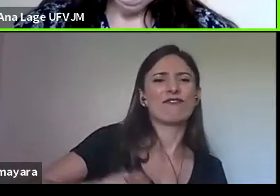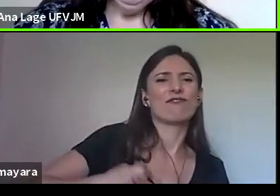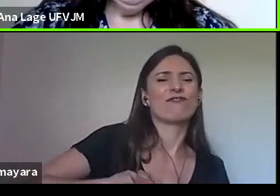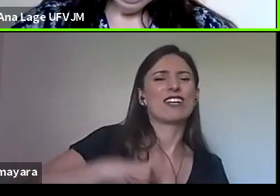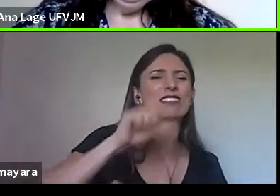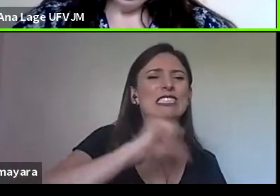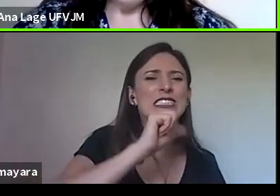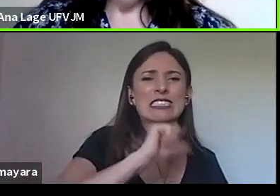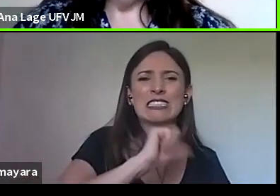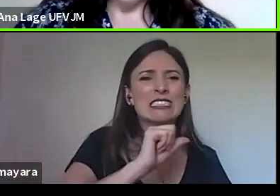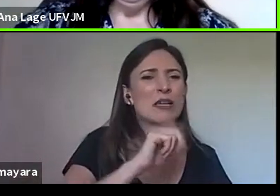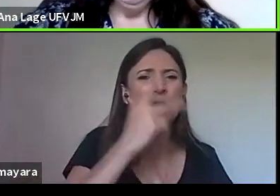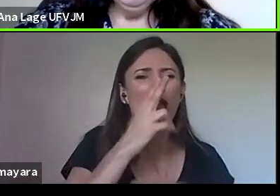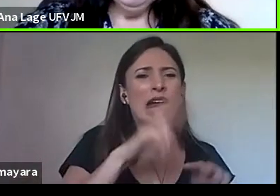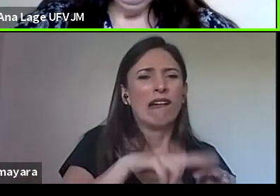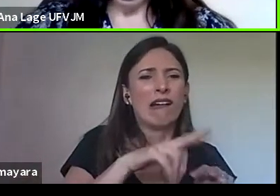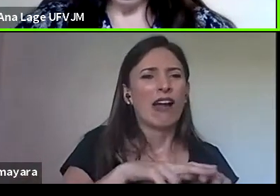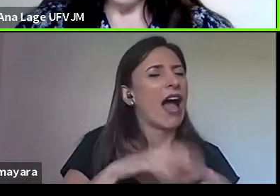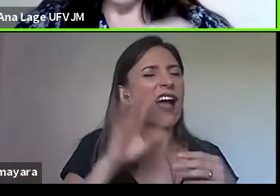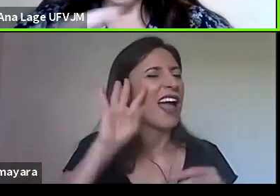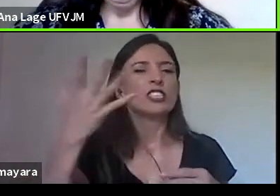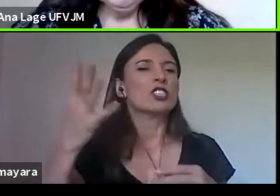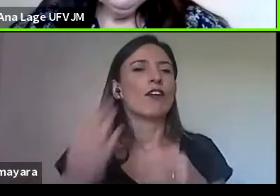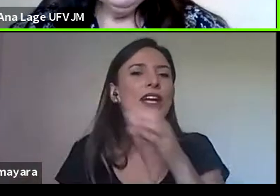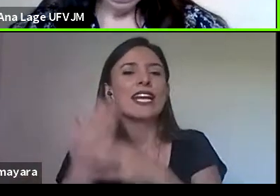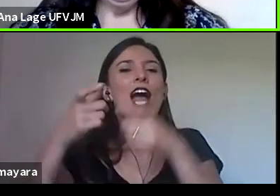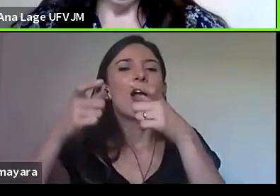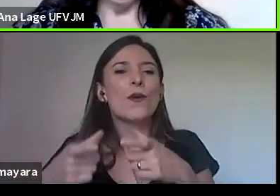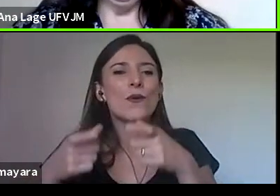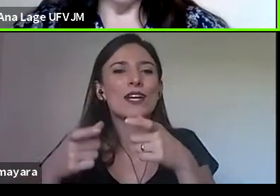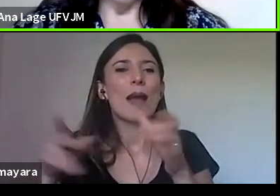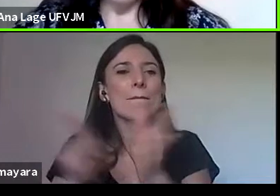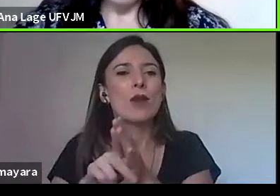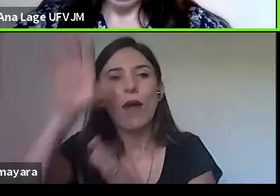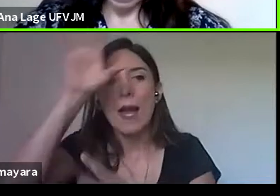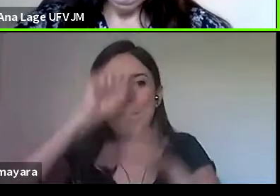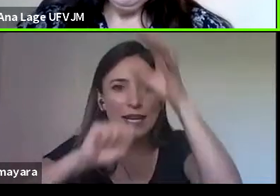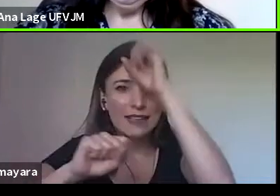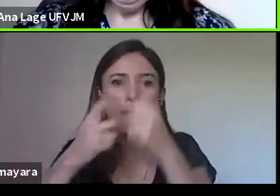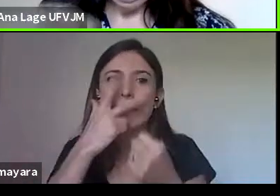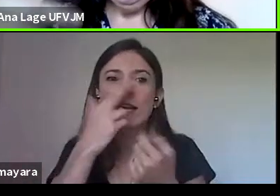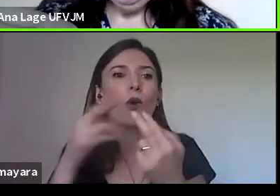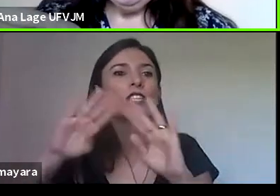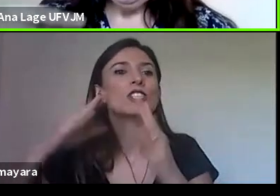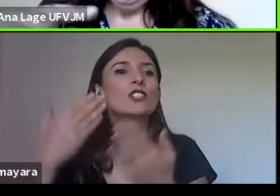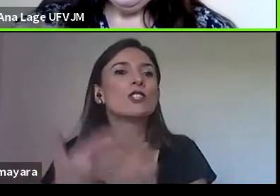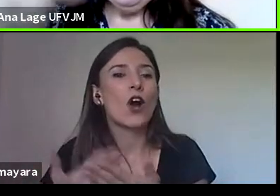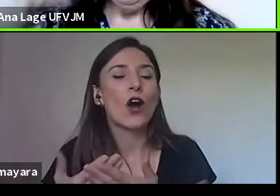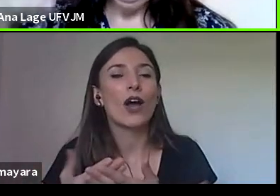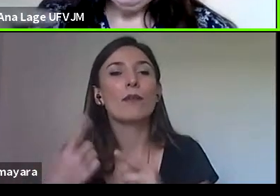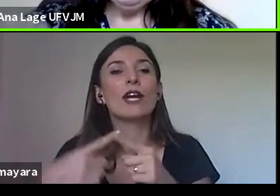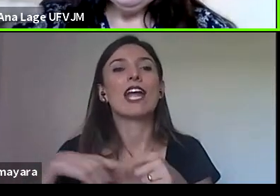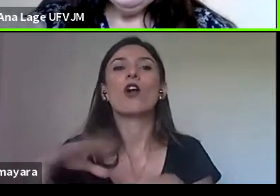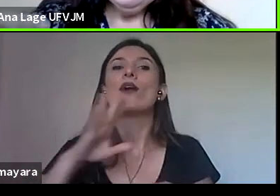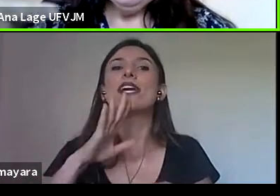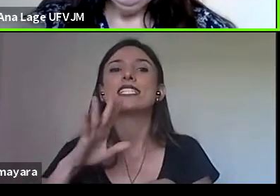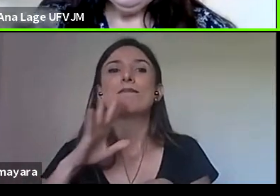se fecham e ali, sim, circula conhecimento, circula aprendizado sem ter essa